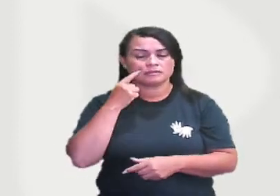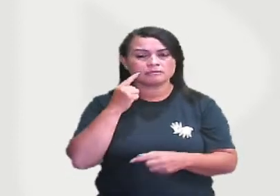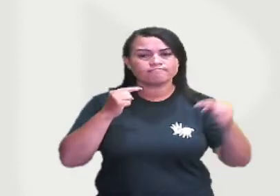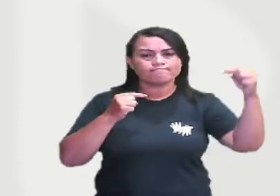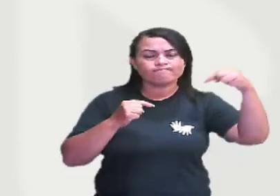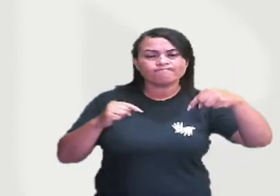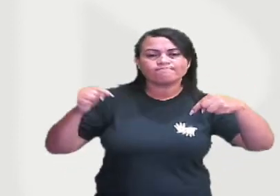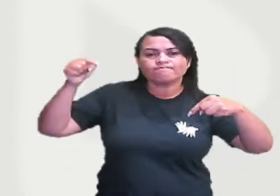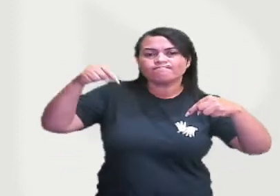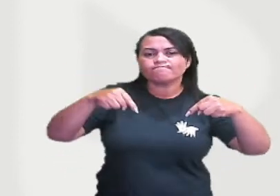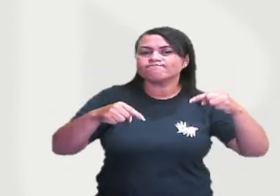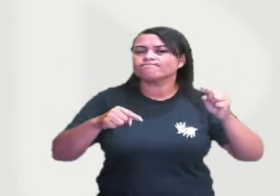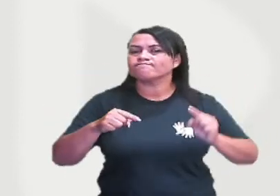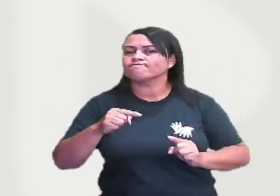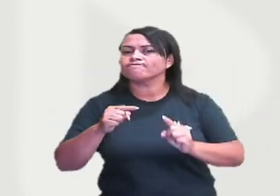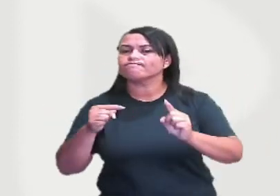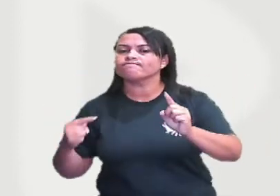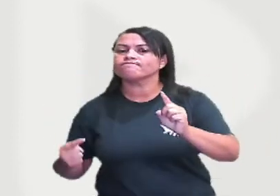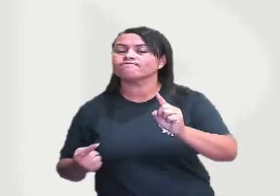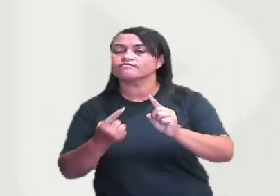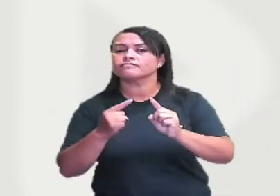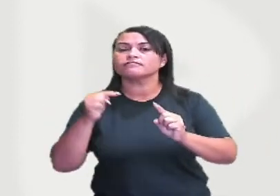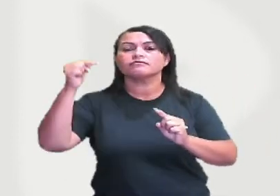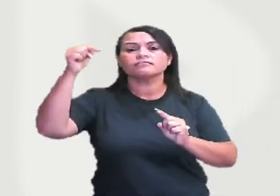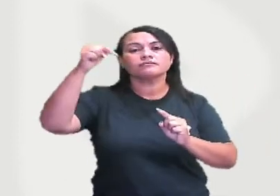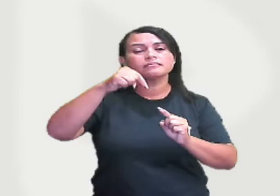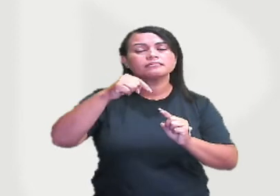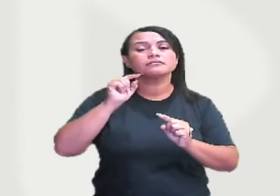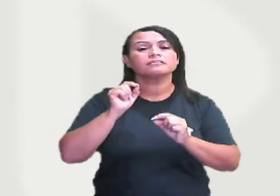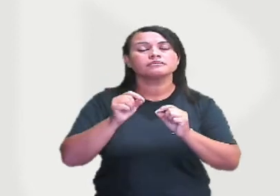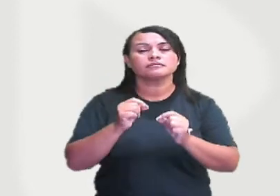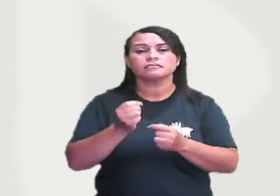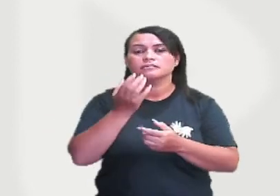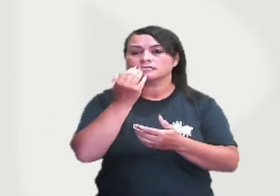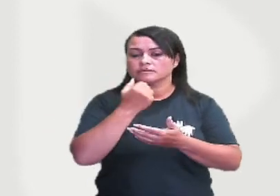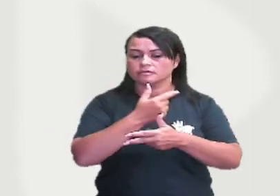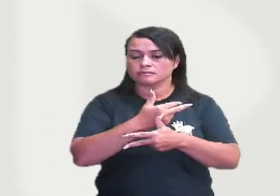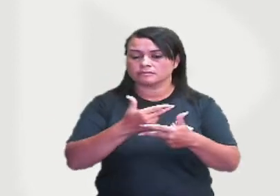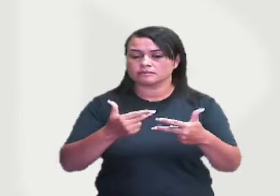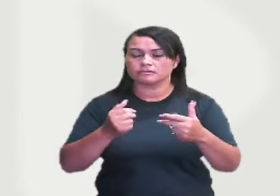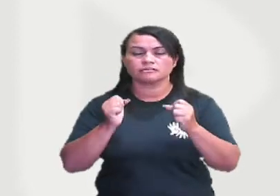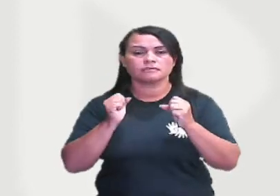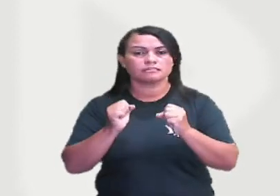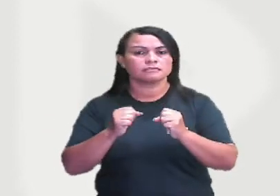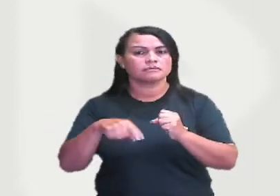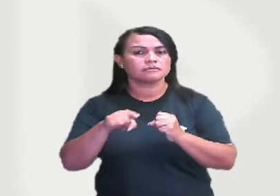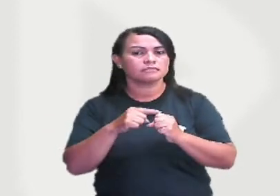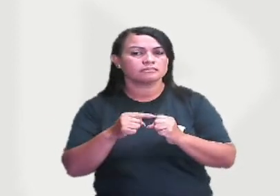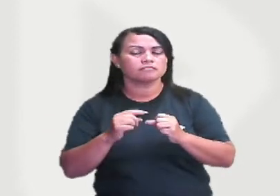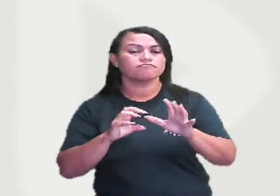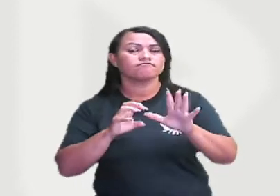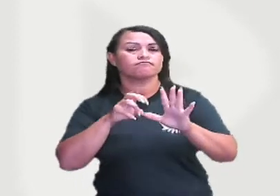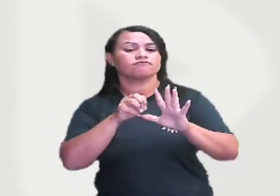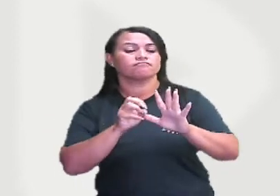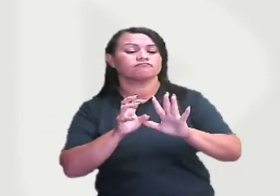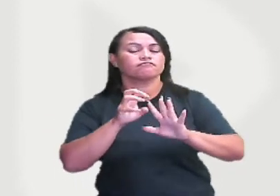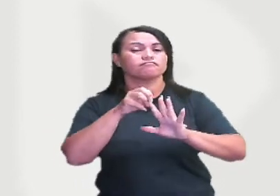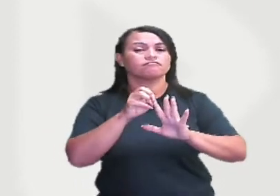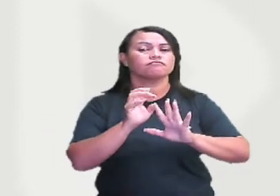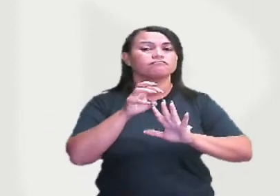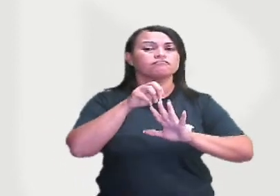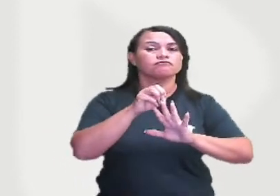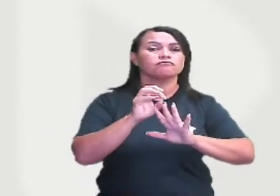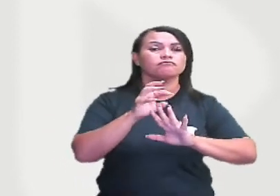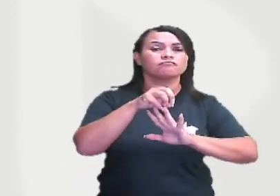justamente os alimentos que vão servir como alimento para aquele outro animal dentro